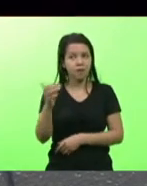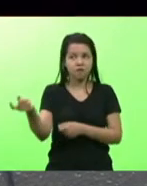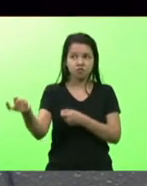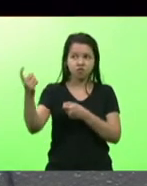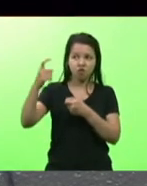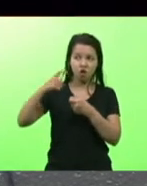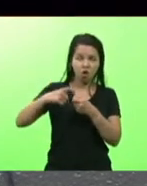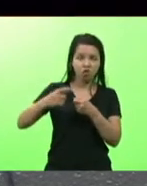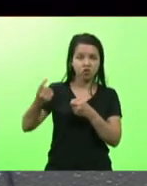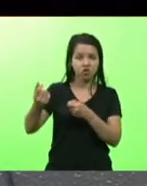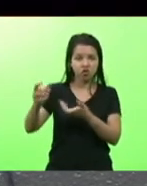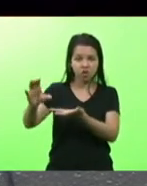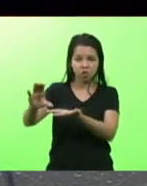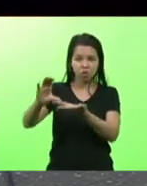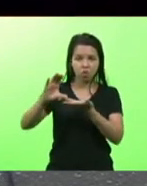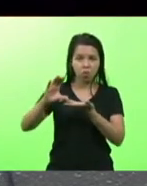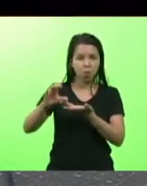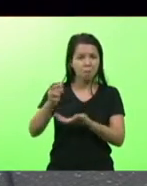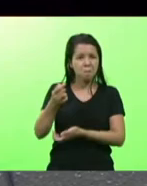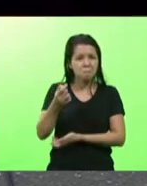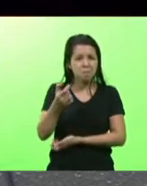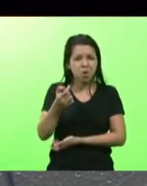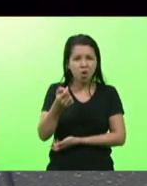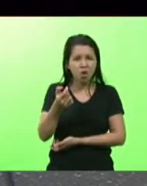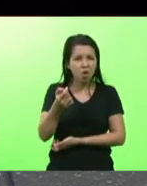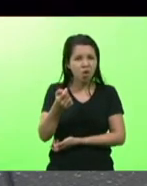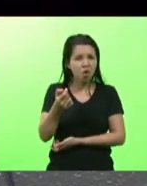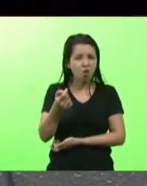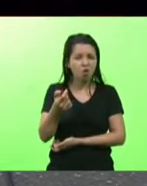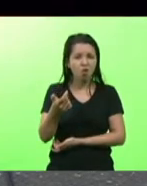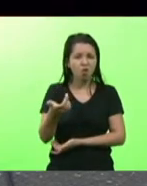migalhas ninharias